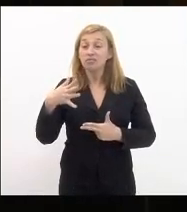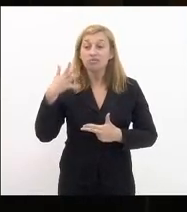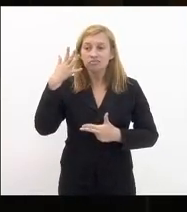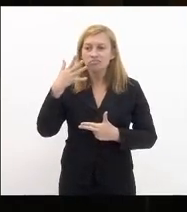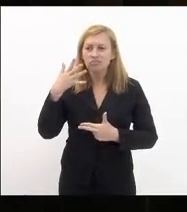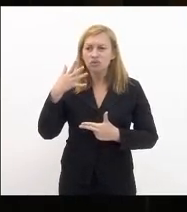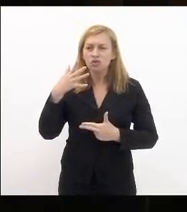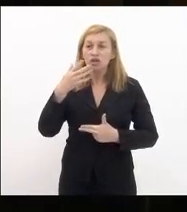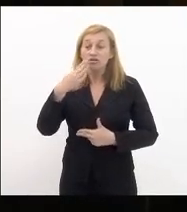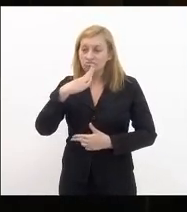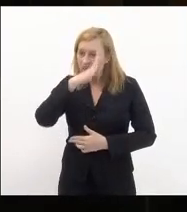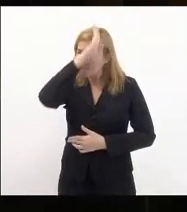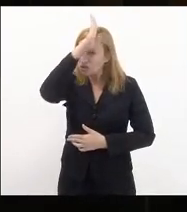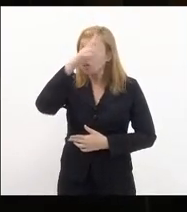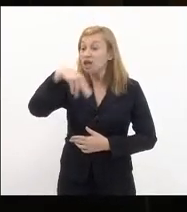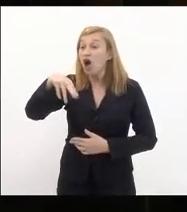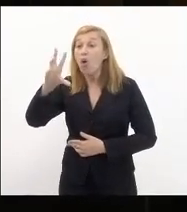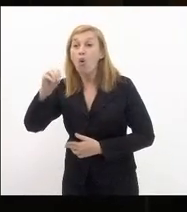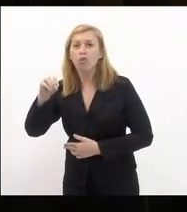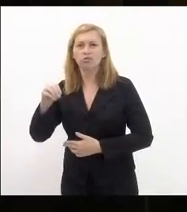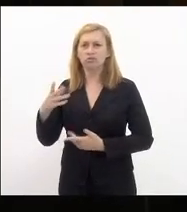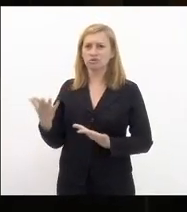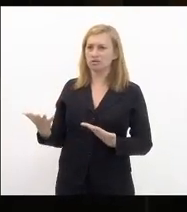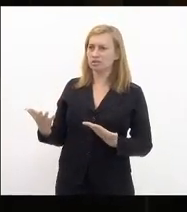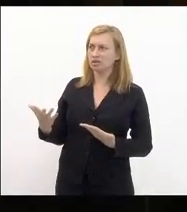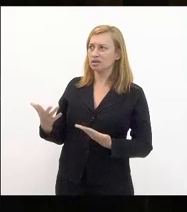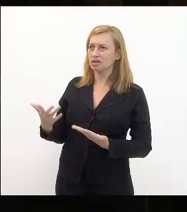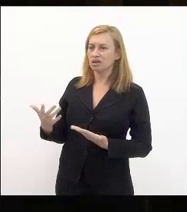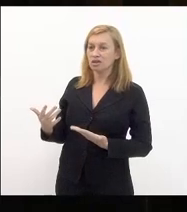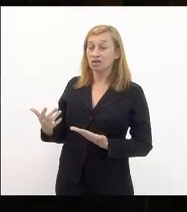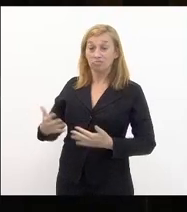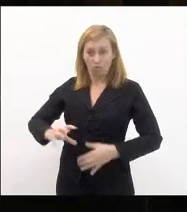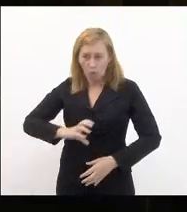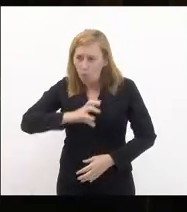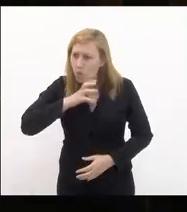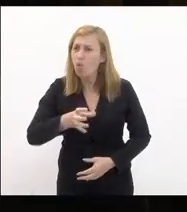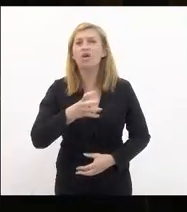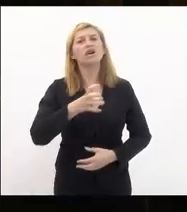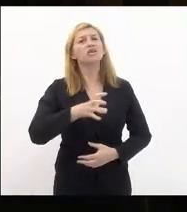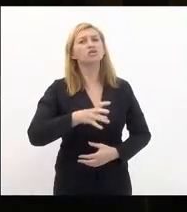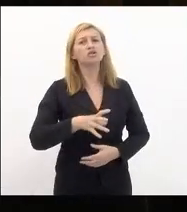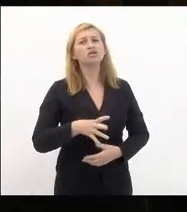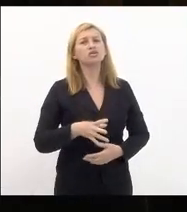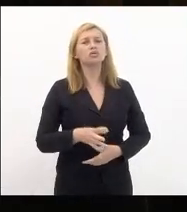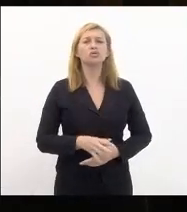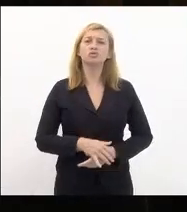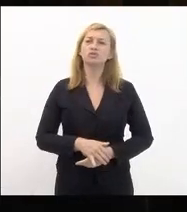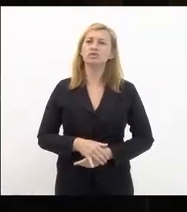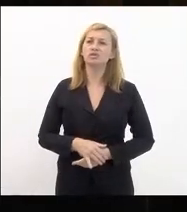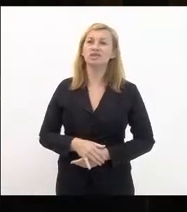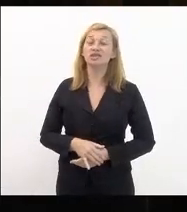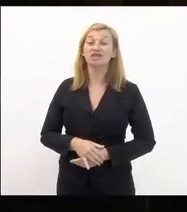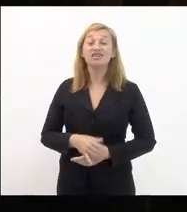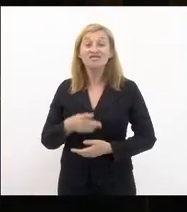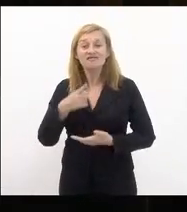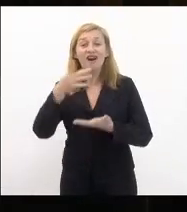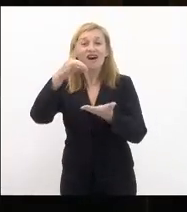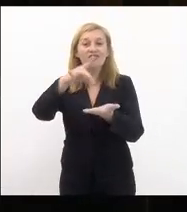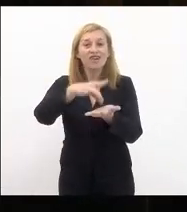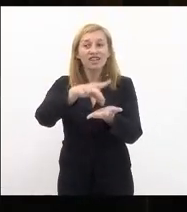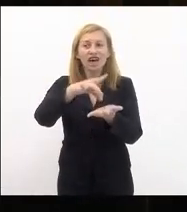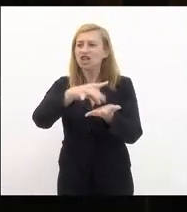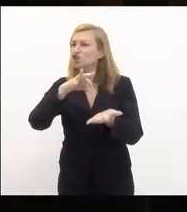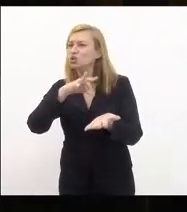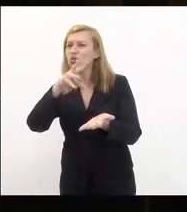ora senhora presidente um discurso corajoso que coloca a verdade dos